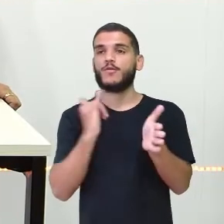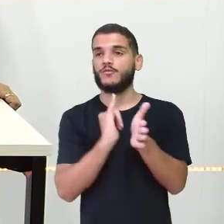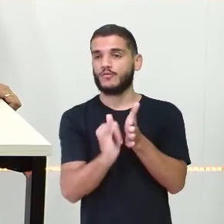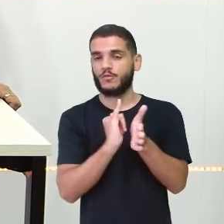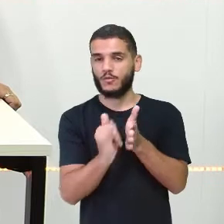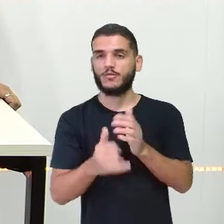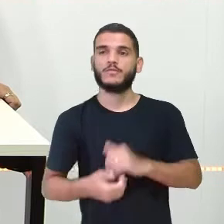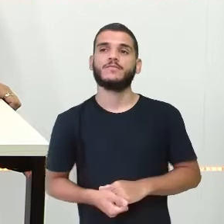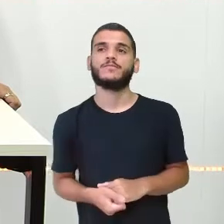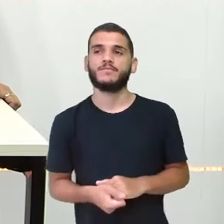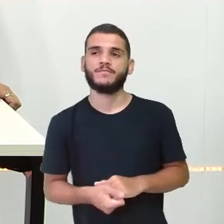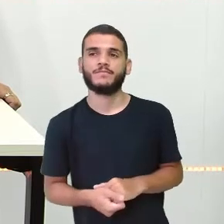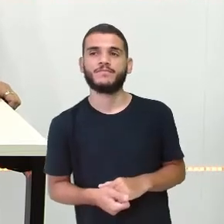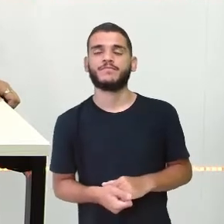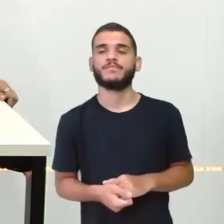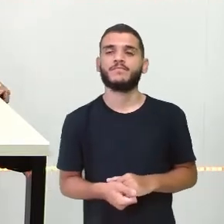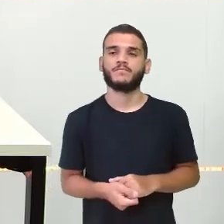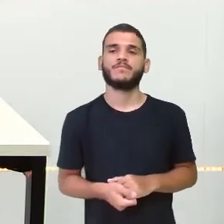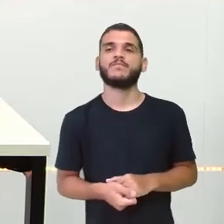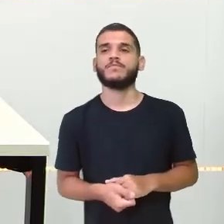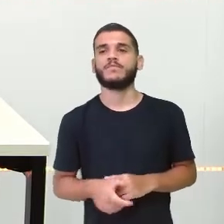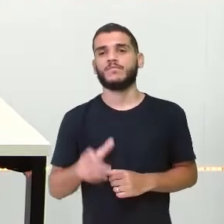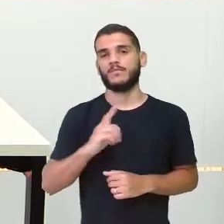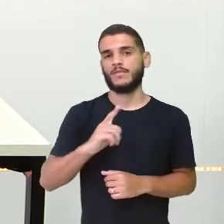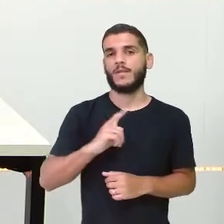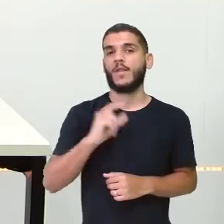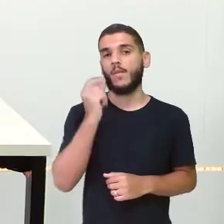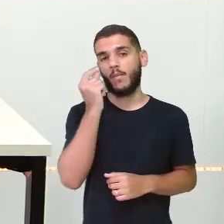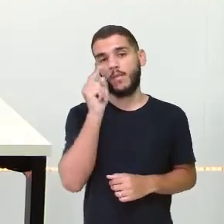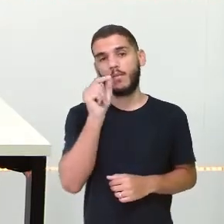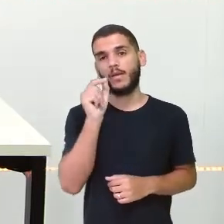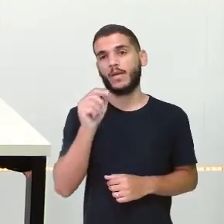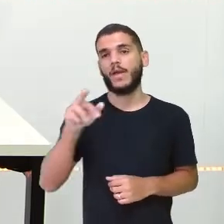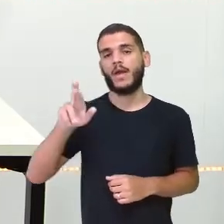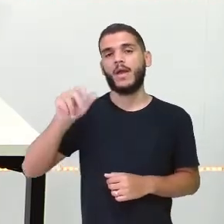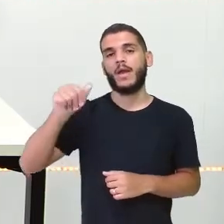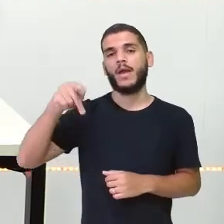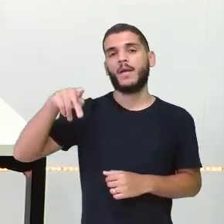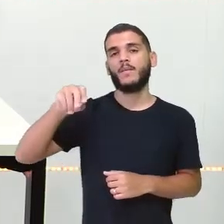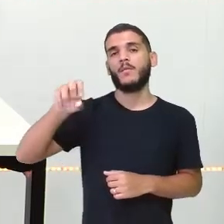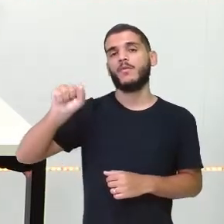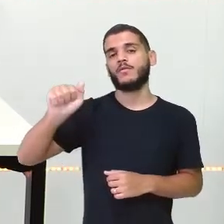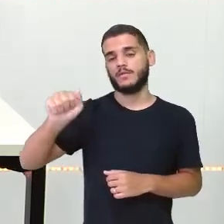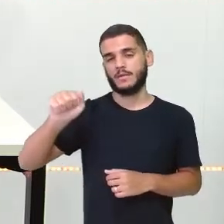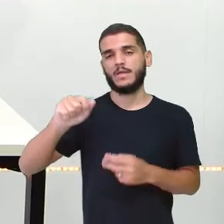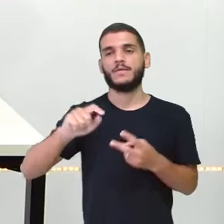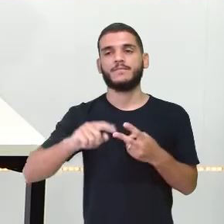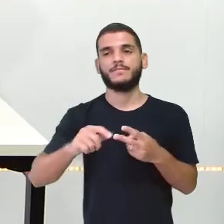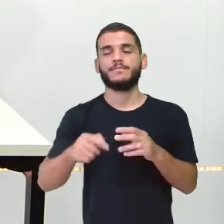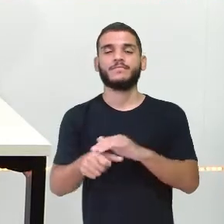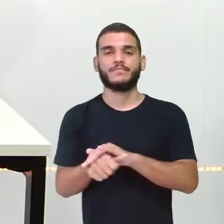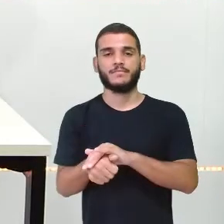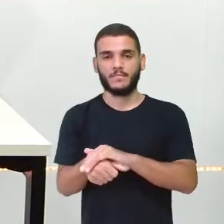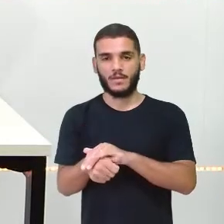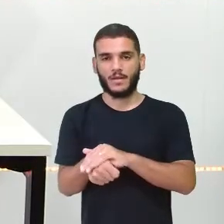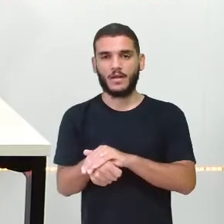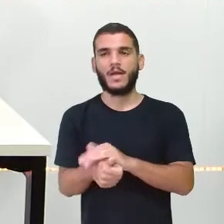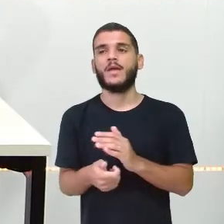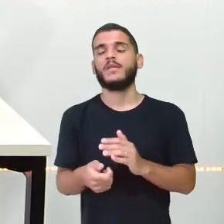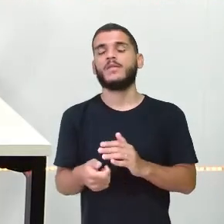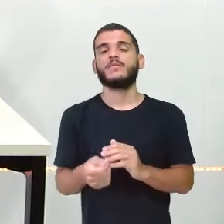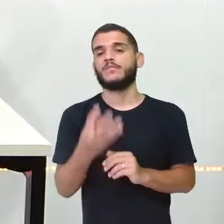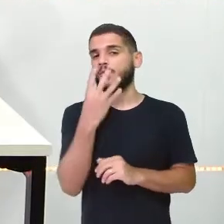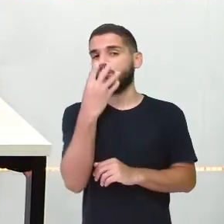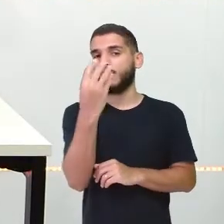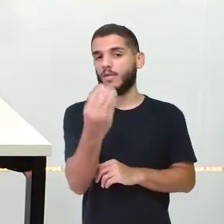A de hoje teve A raposa O cagado A garça E o